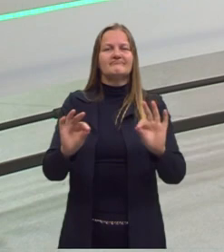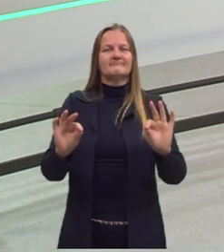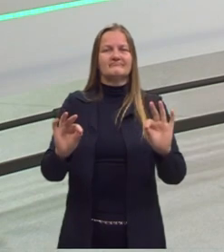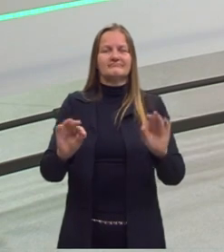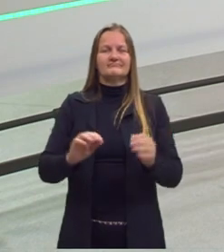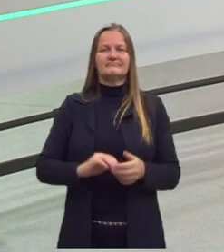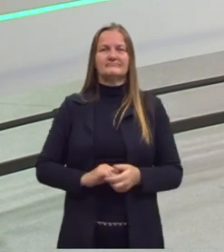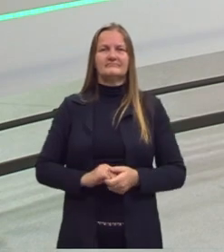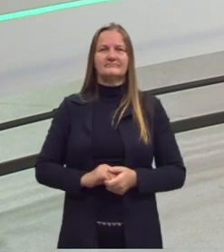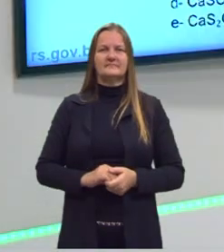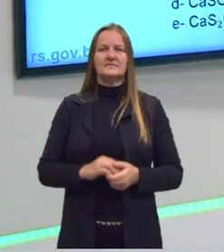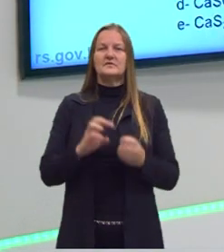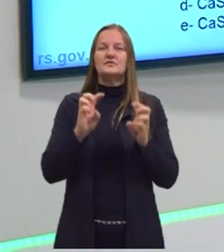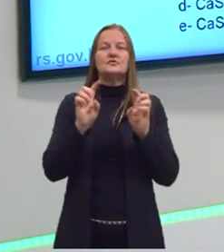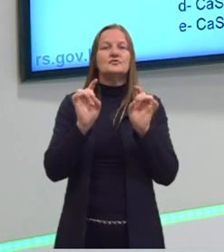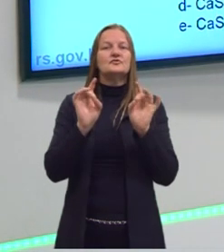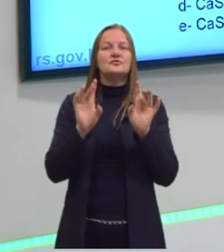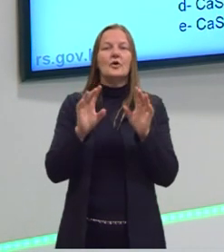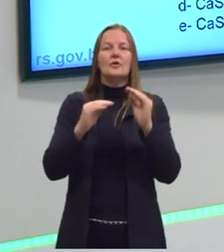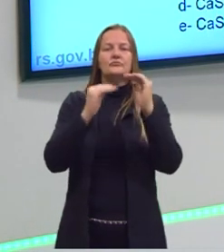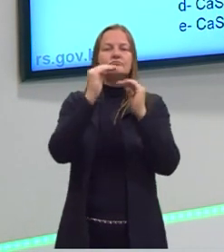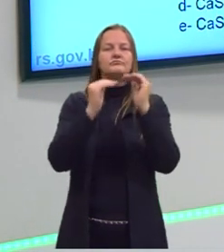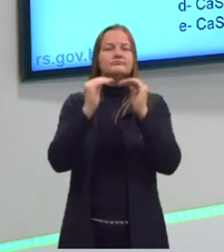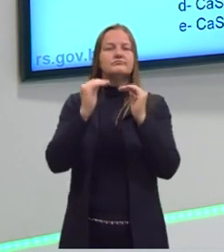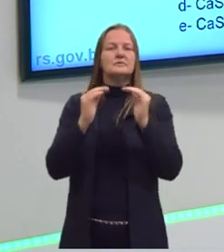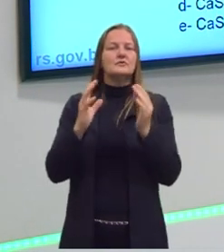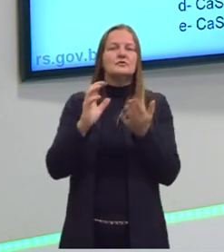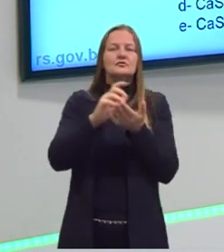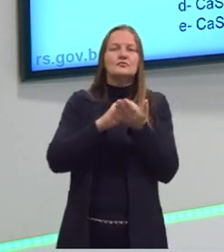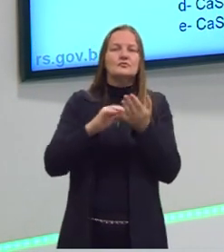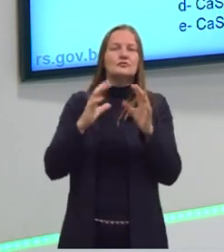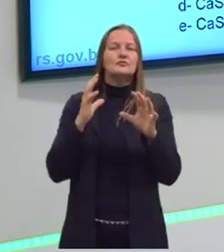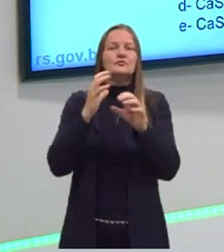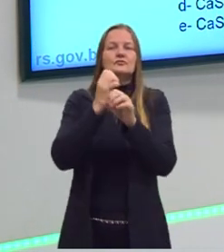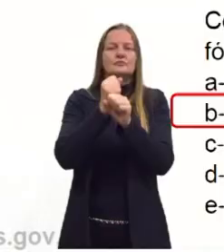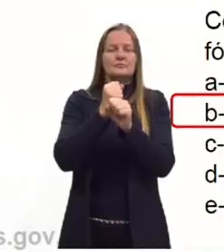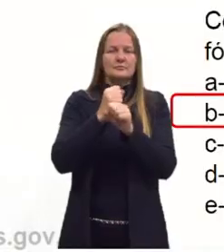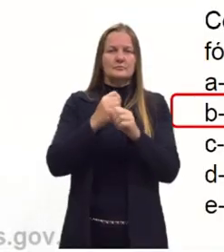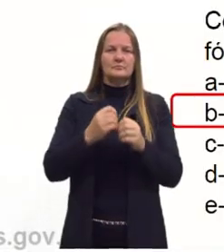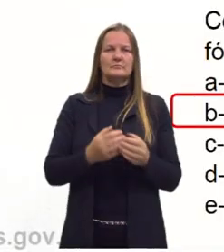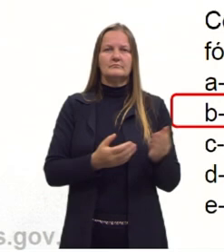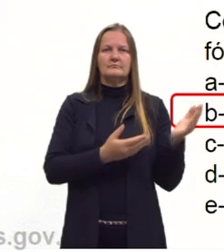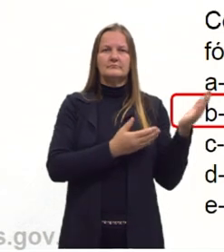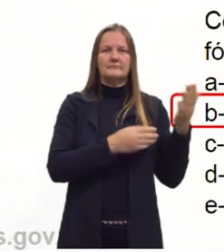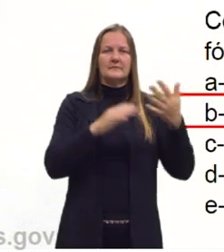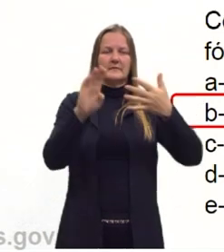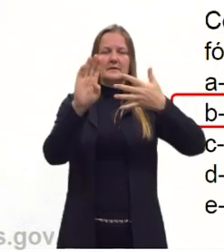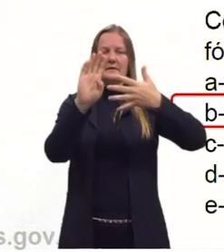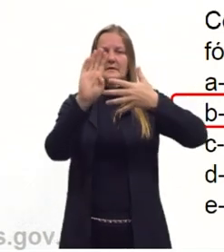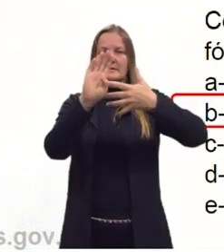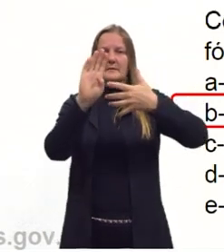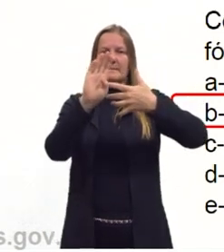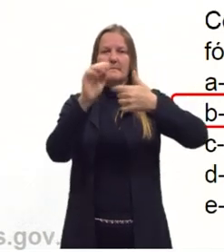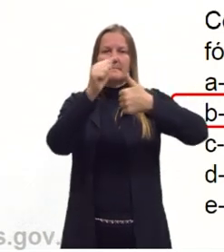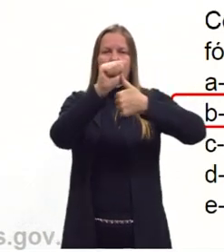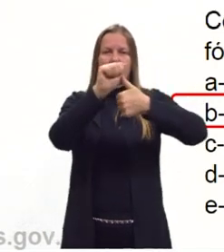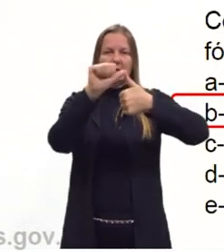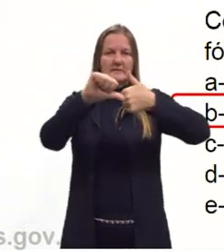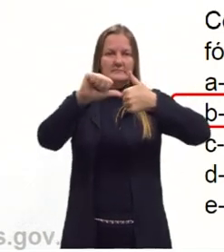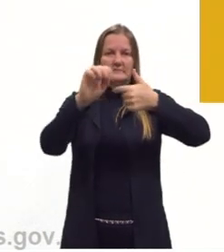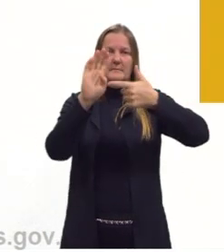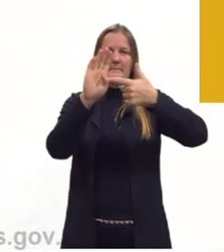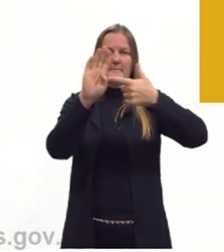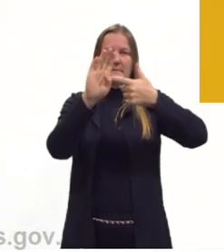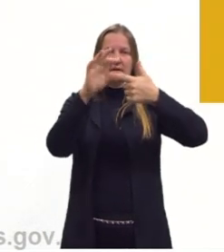tem que utilizar a ferramenta de balanceamento das reações. Aí, sendo a alternativa B a resposta correta.